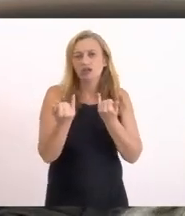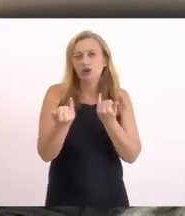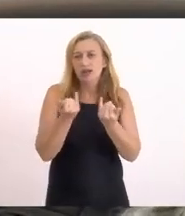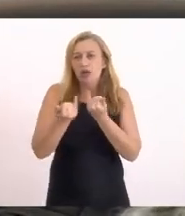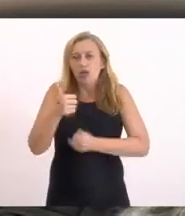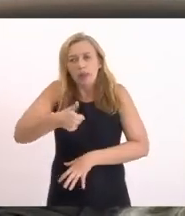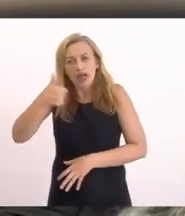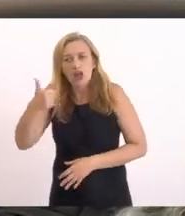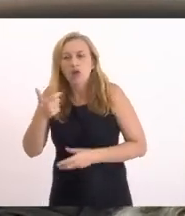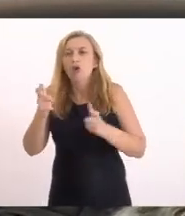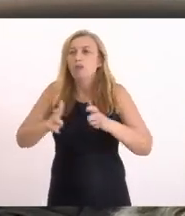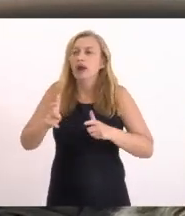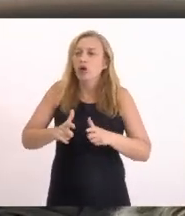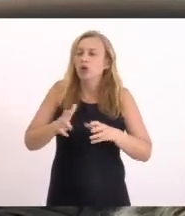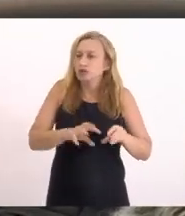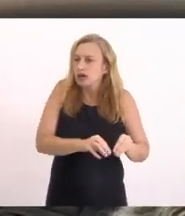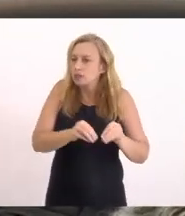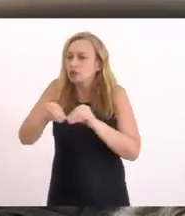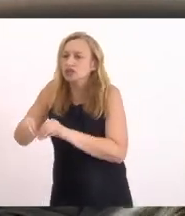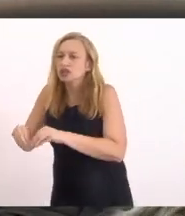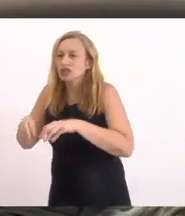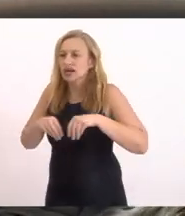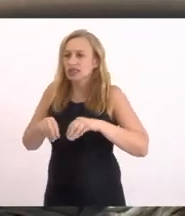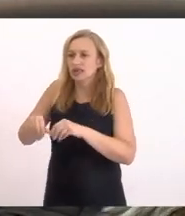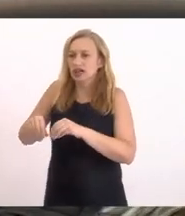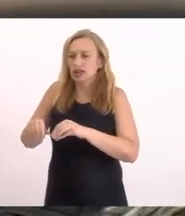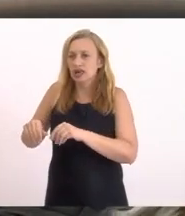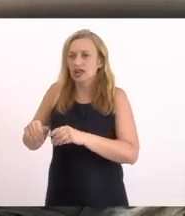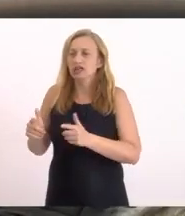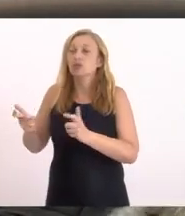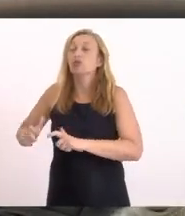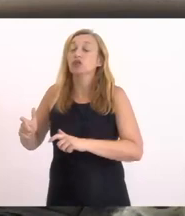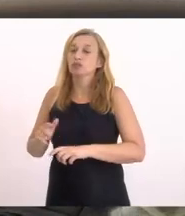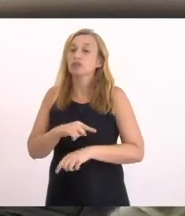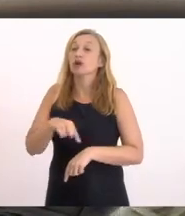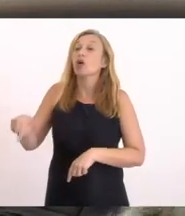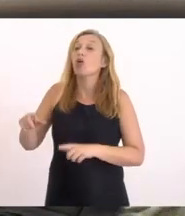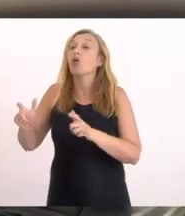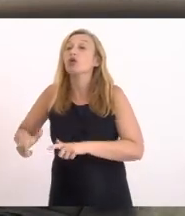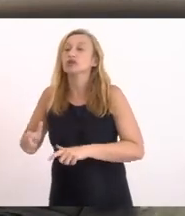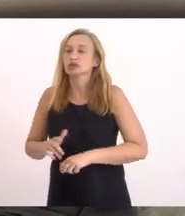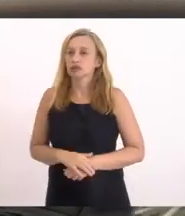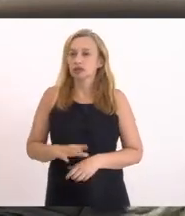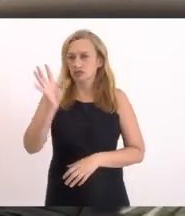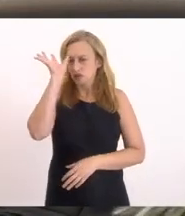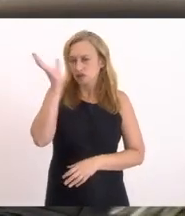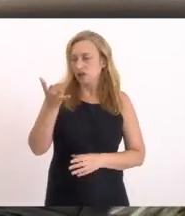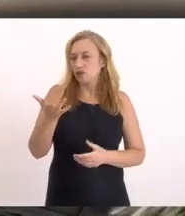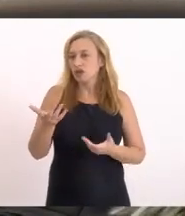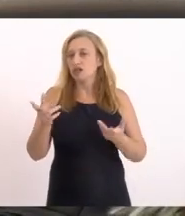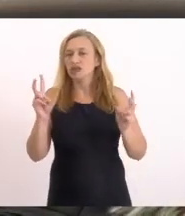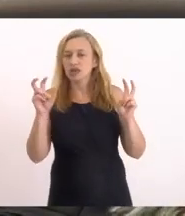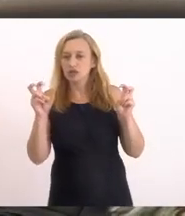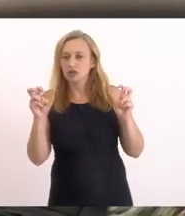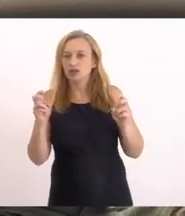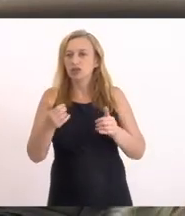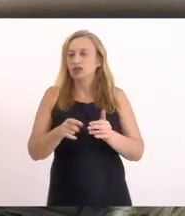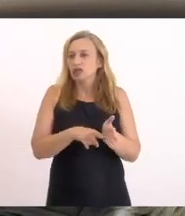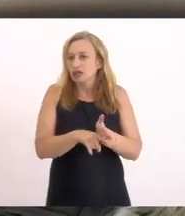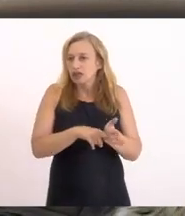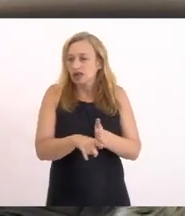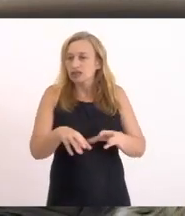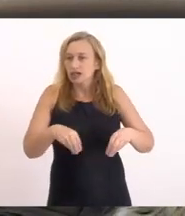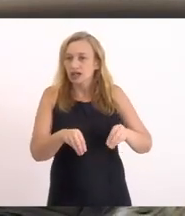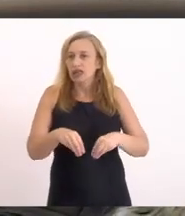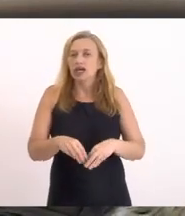Para onde essas areias Estão indo atualmente Enquanto Não se resolveu Essa questão ainda Da análise da areia